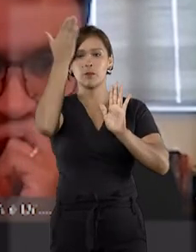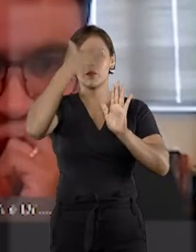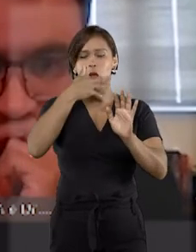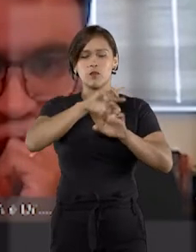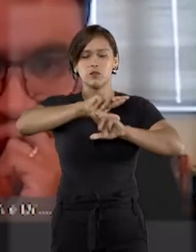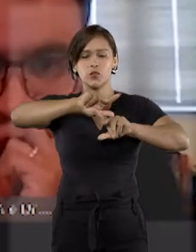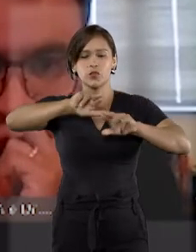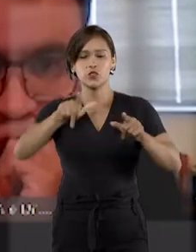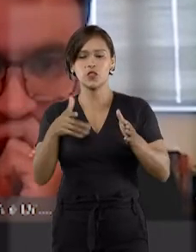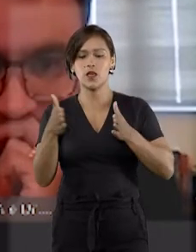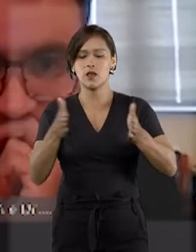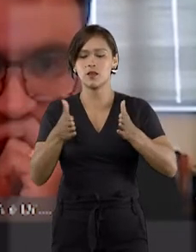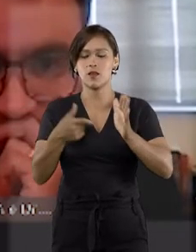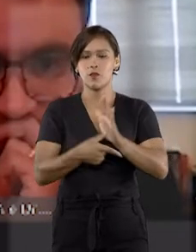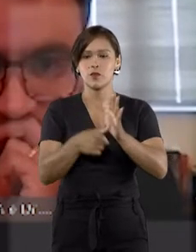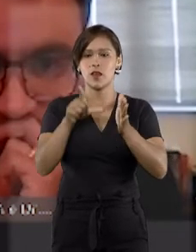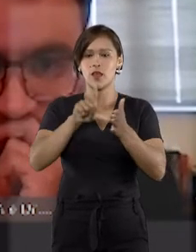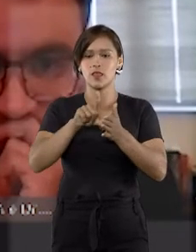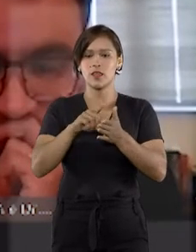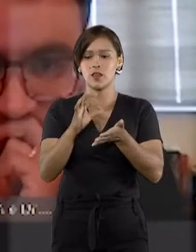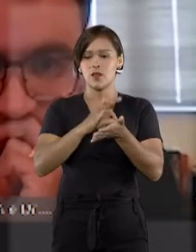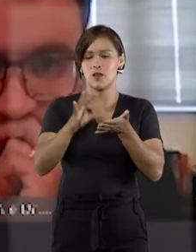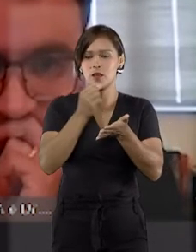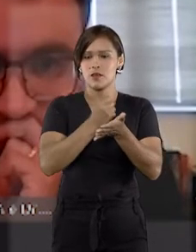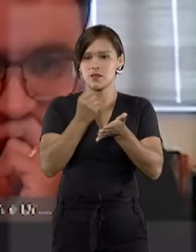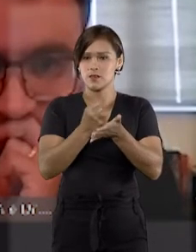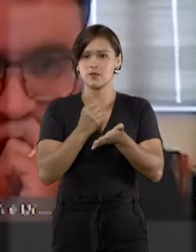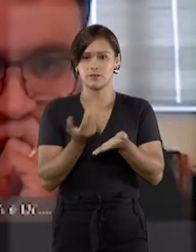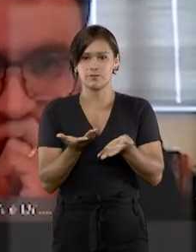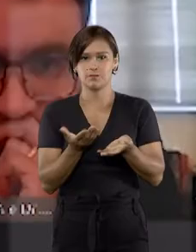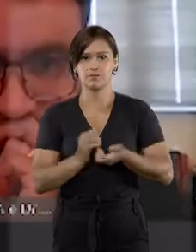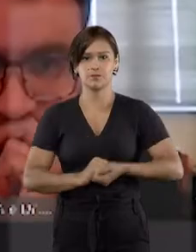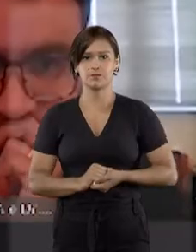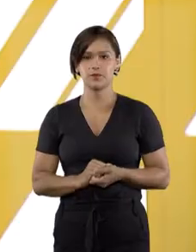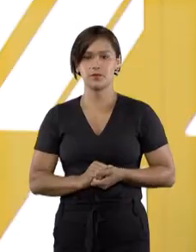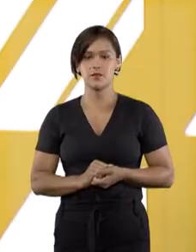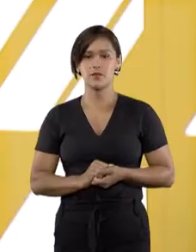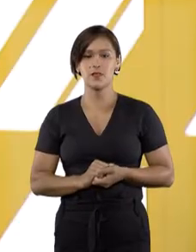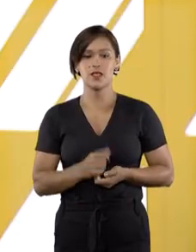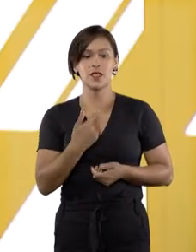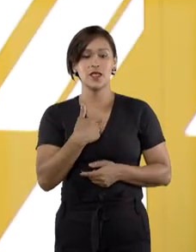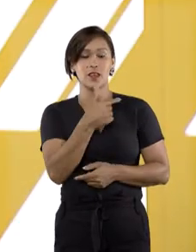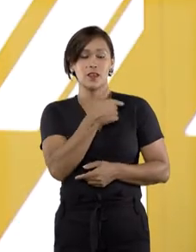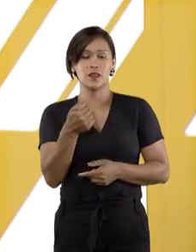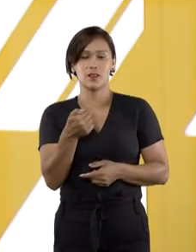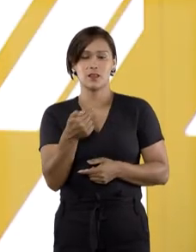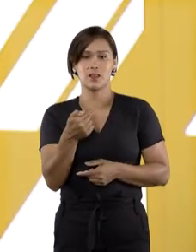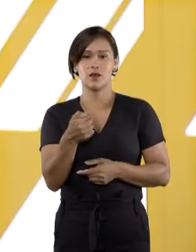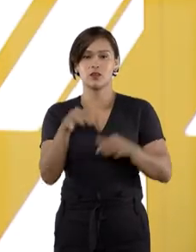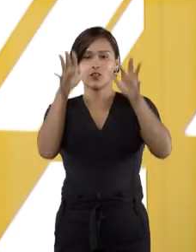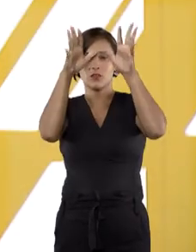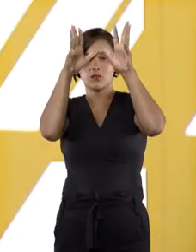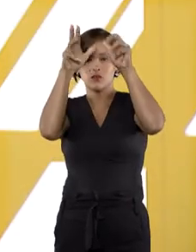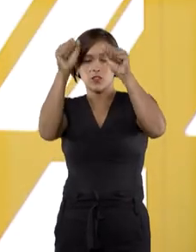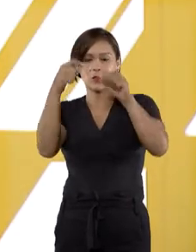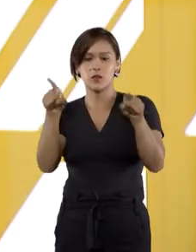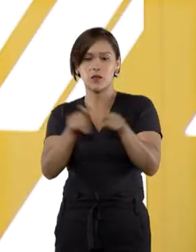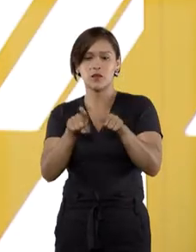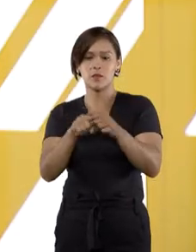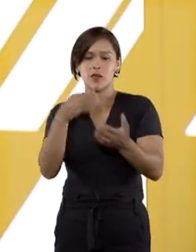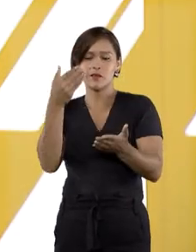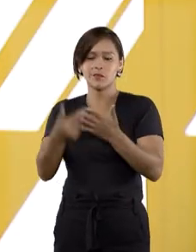outras formas em relação ao período anterior à inscrição na junta comercial. Na última semana, o tribunal também